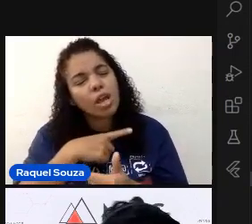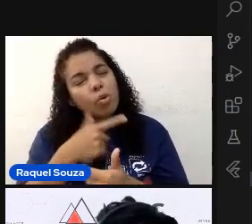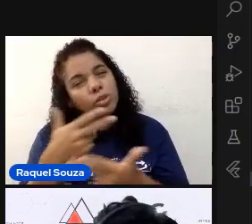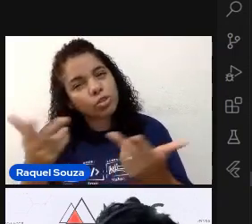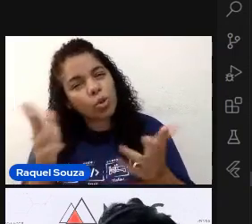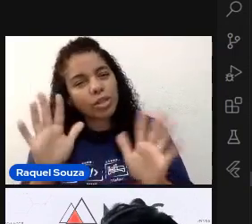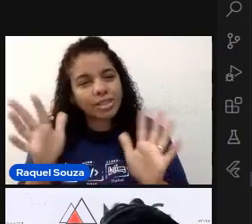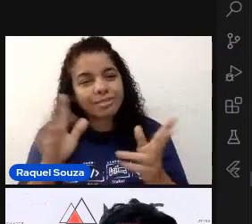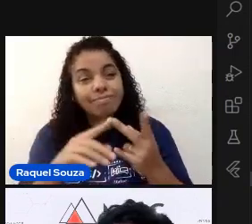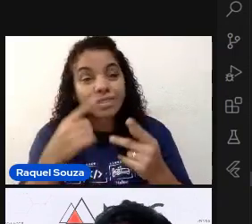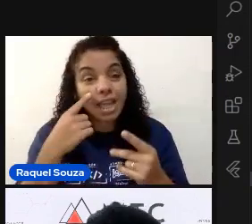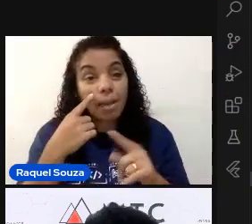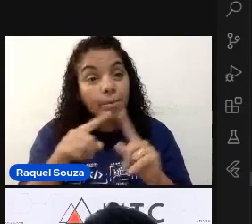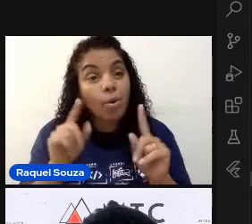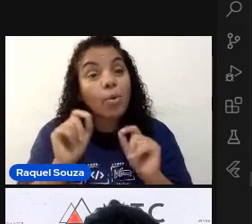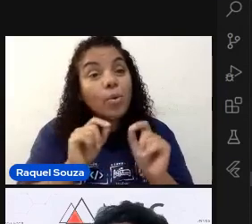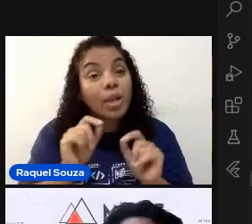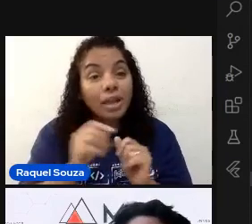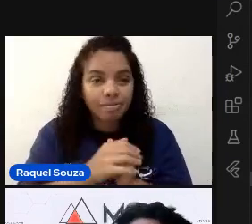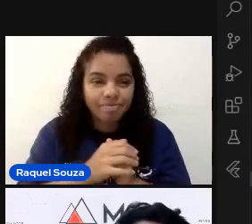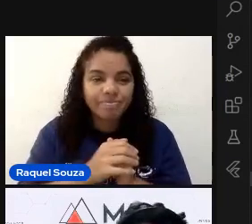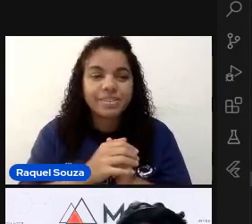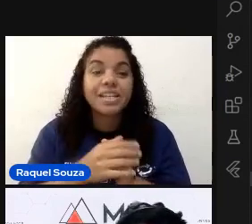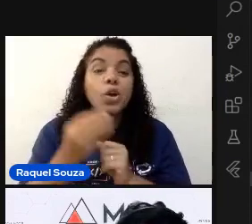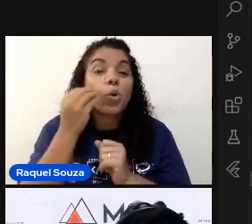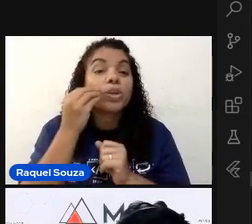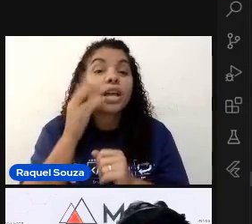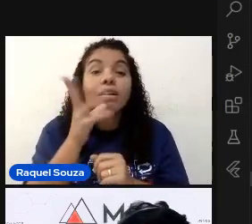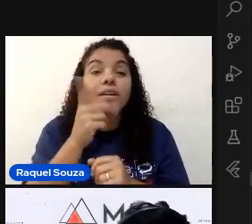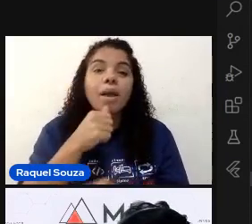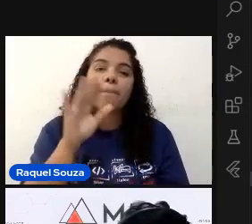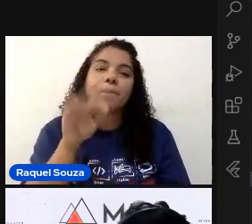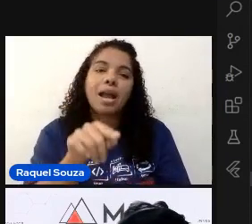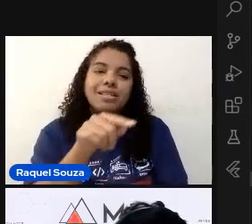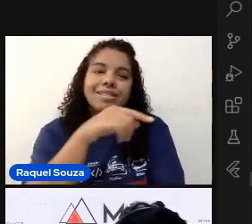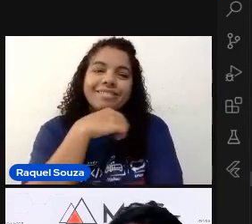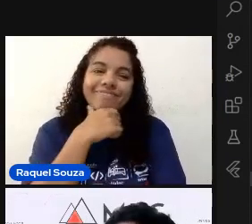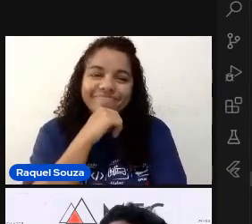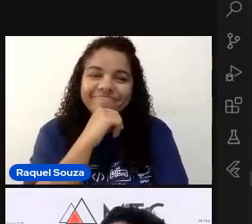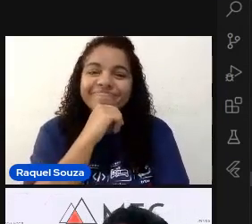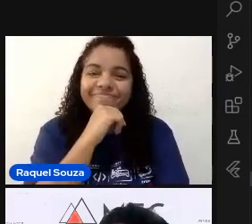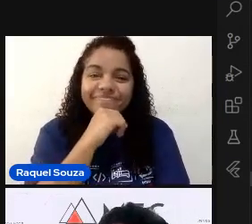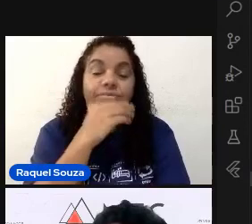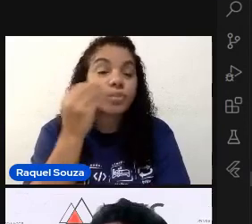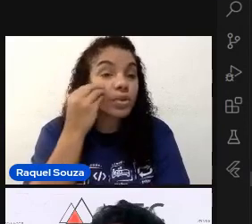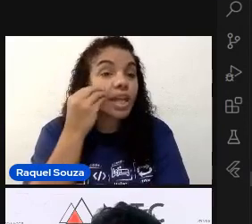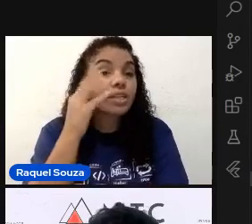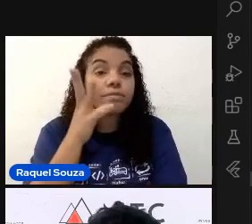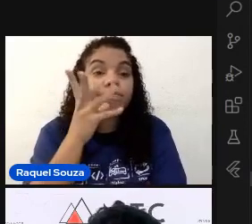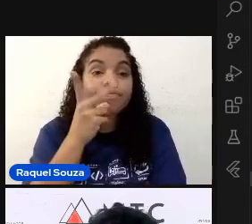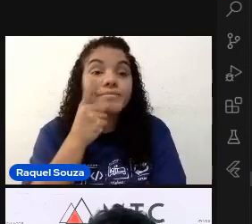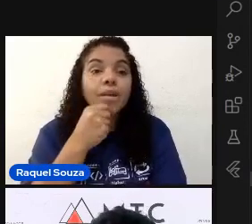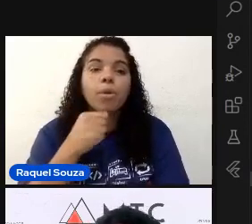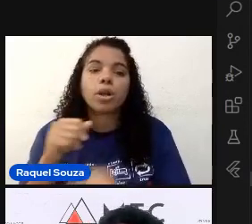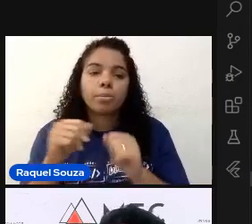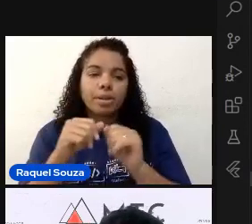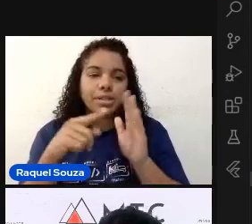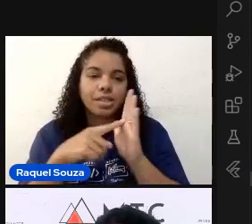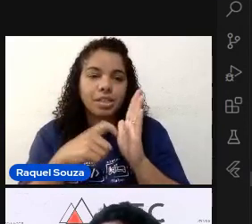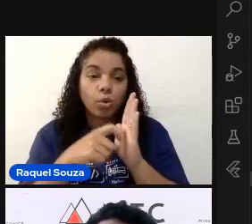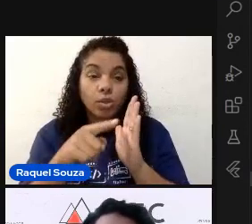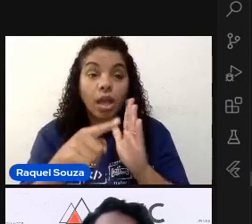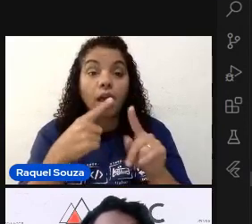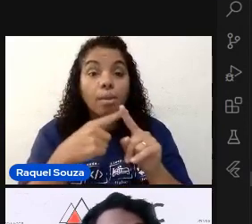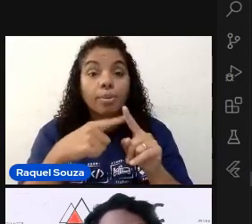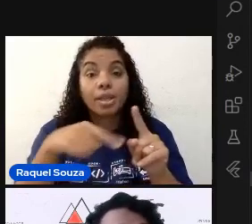Alguns dos poréns é que o teste demora mais. O teste demora mais para ser executado. Porque ele